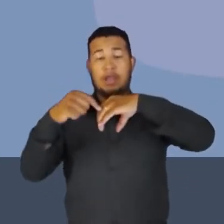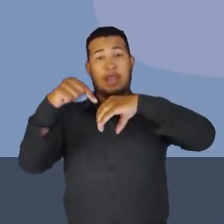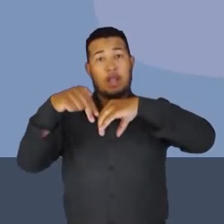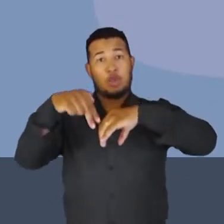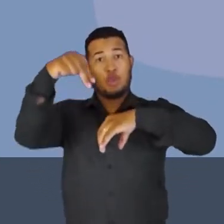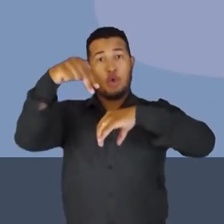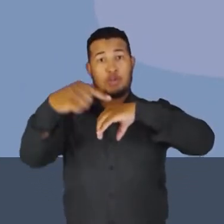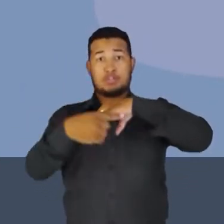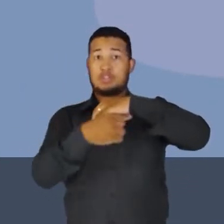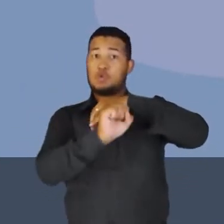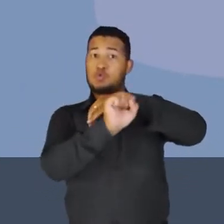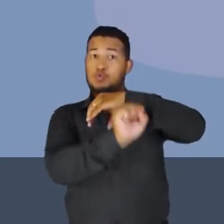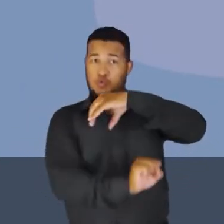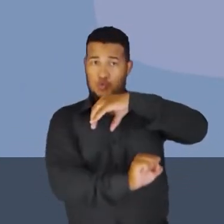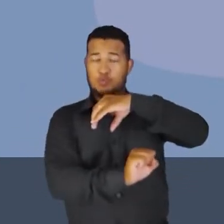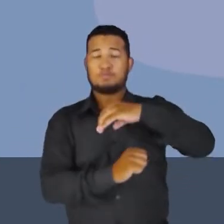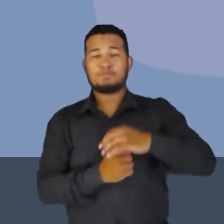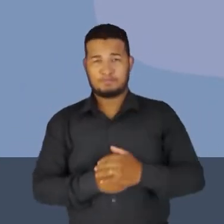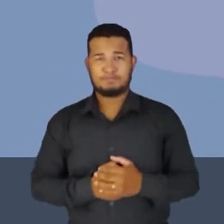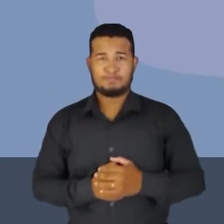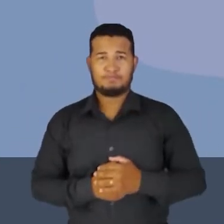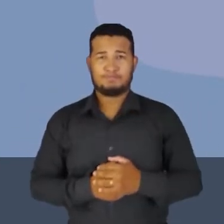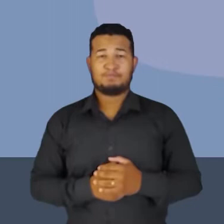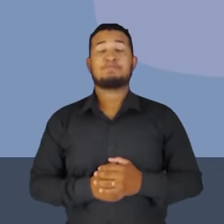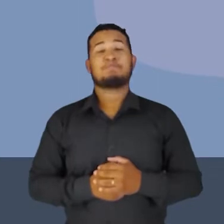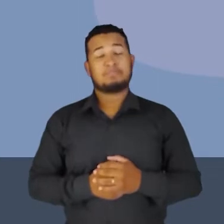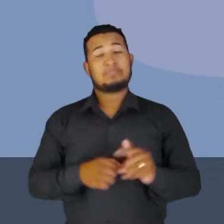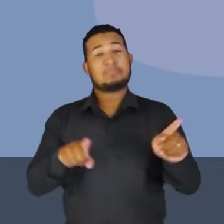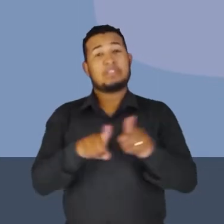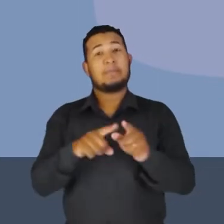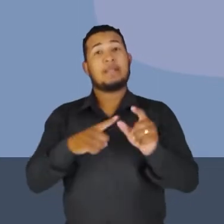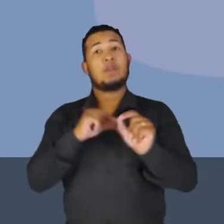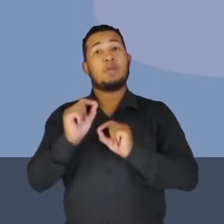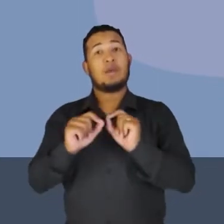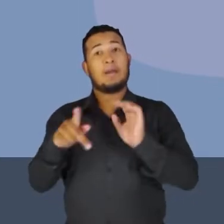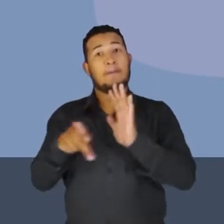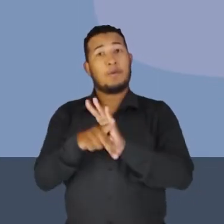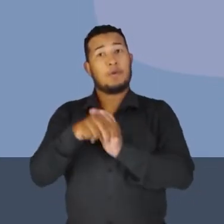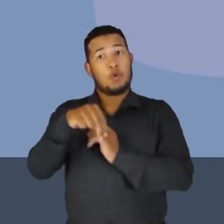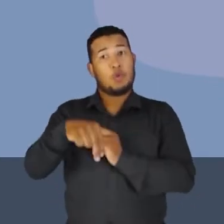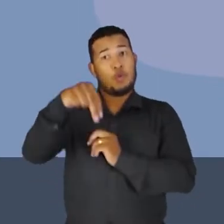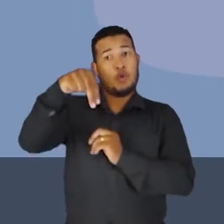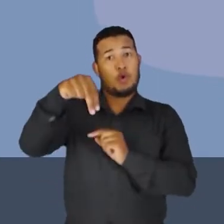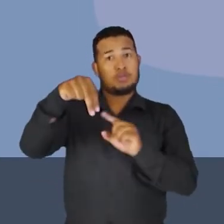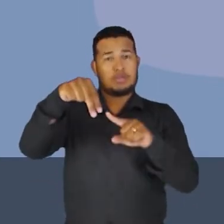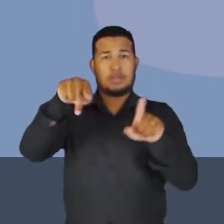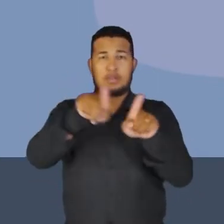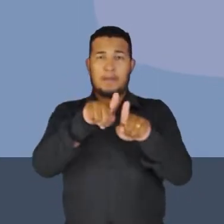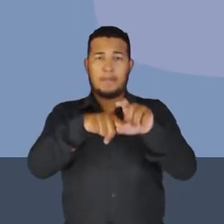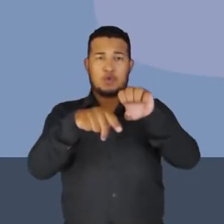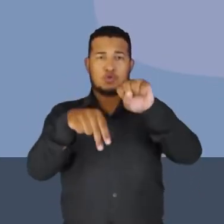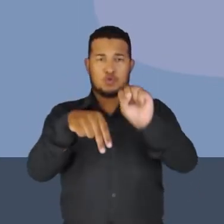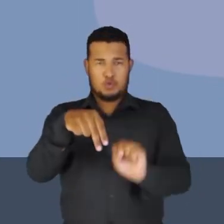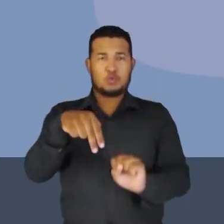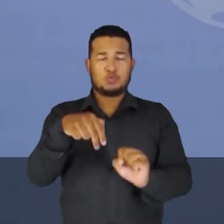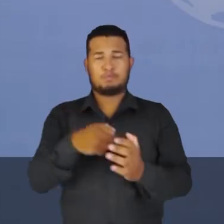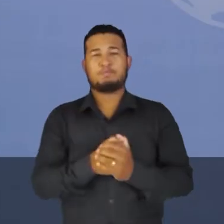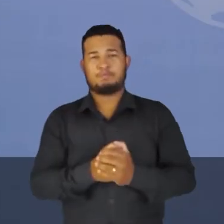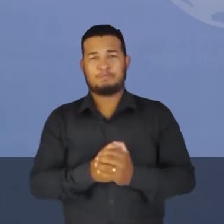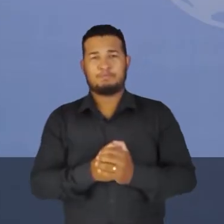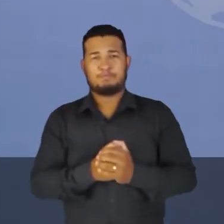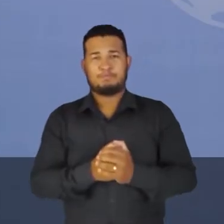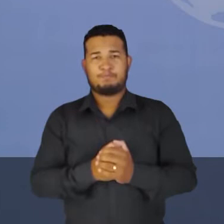e outra chamada de sul, que nós definimos como sendo o polo norte e o polo sul. Venha para mim.